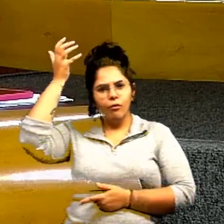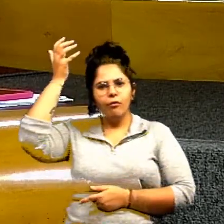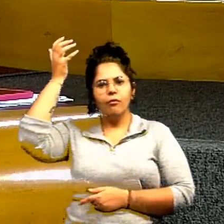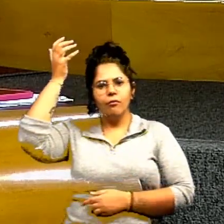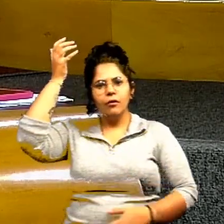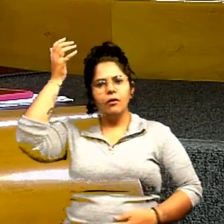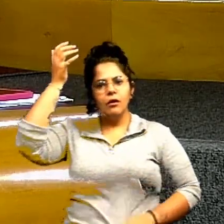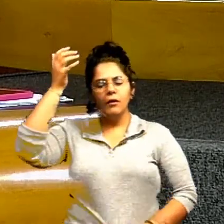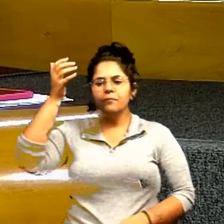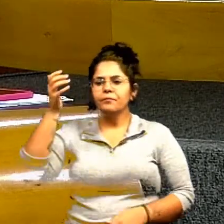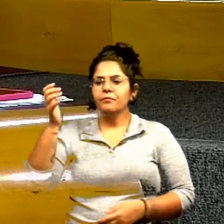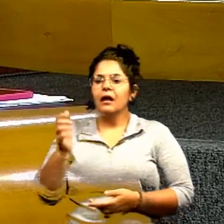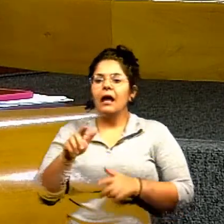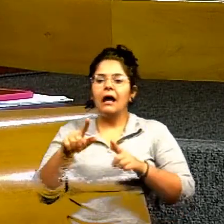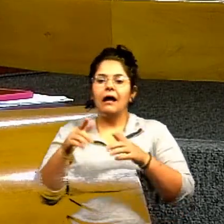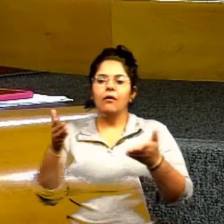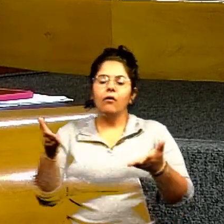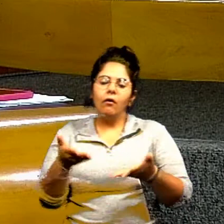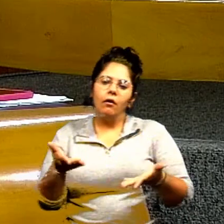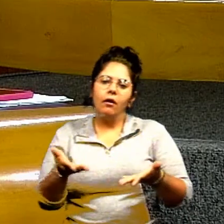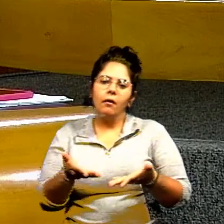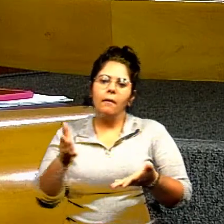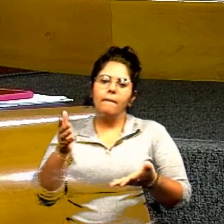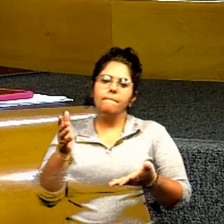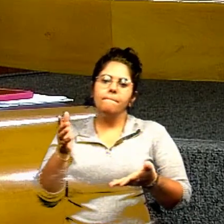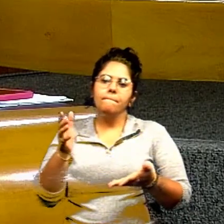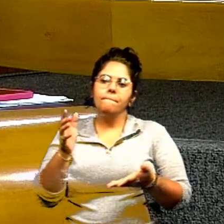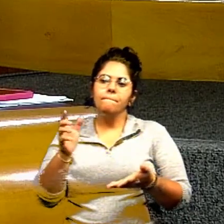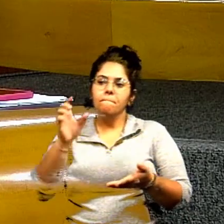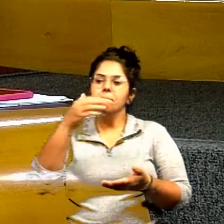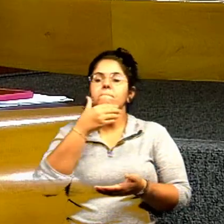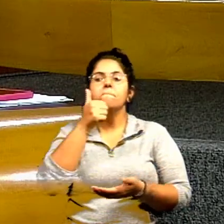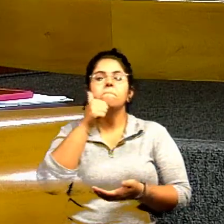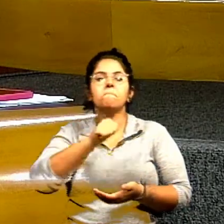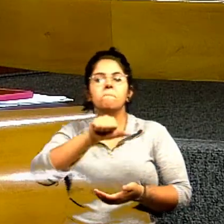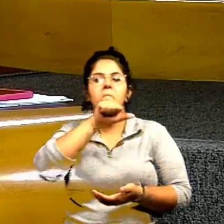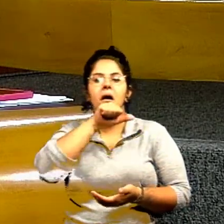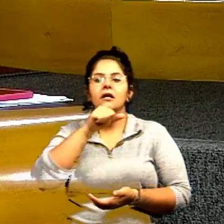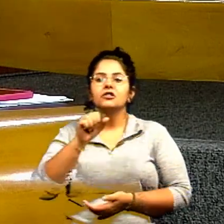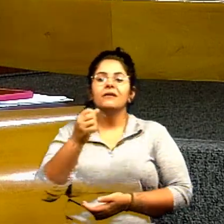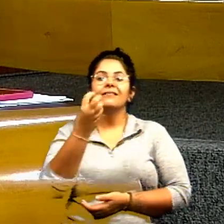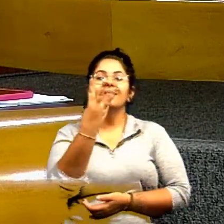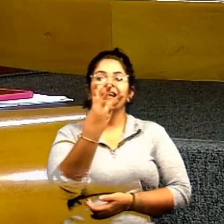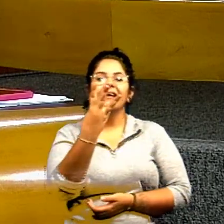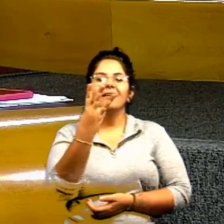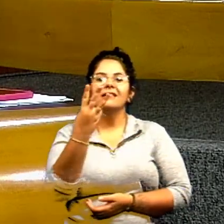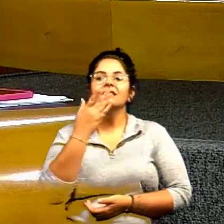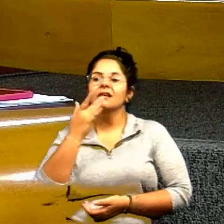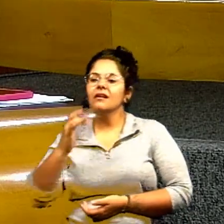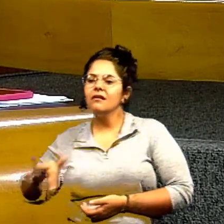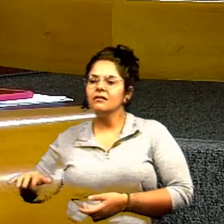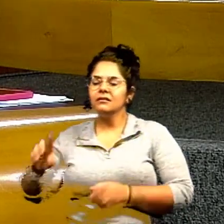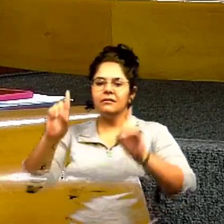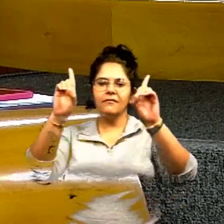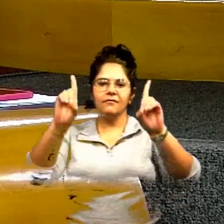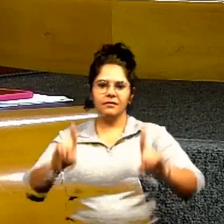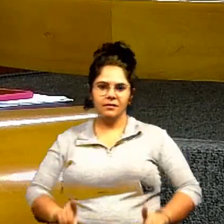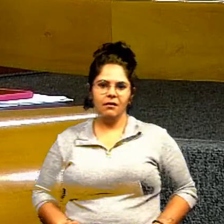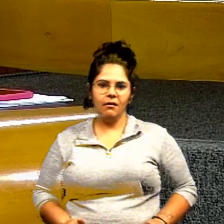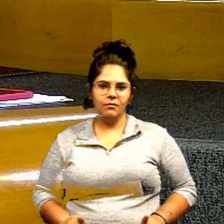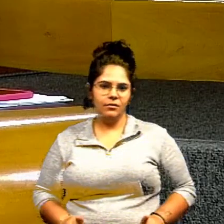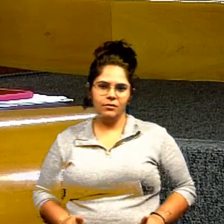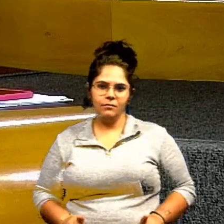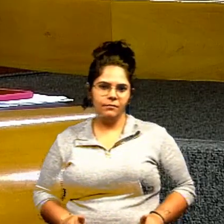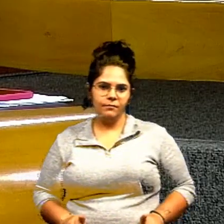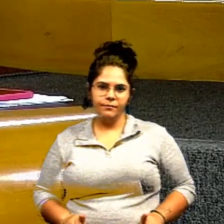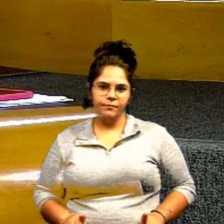resolver é aquela mãe de três crianças deficientes é a mãe do caleb que esteve aqui conosco a mãe